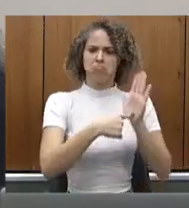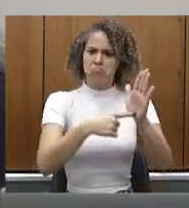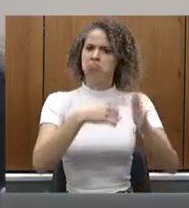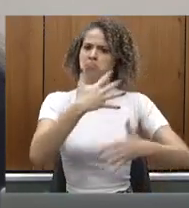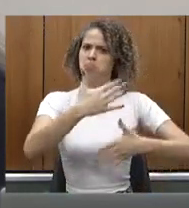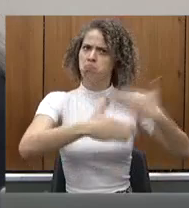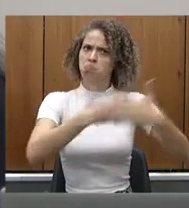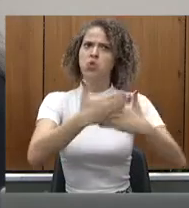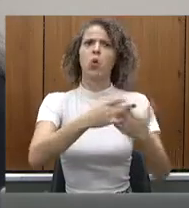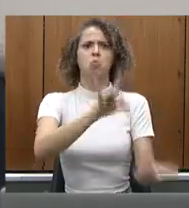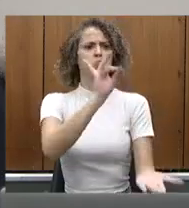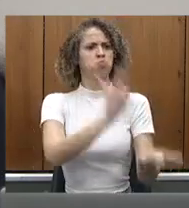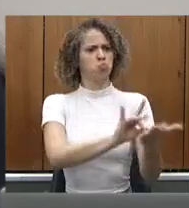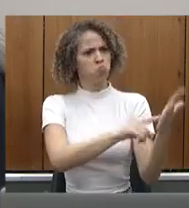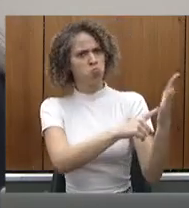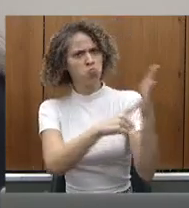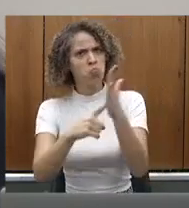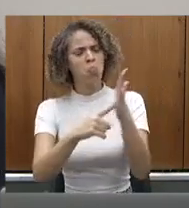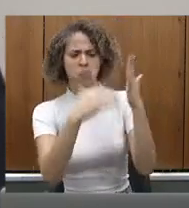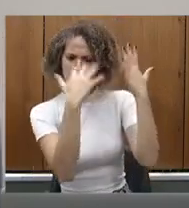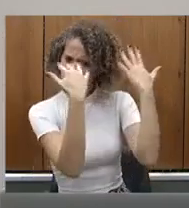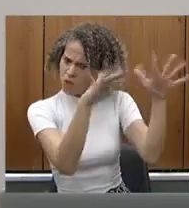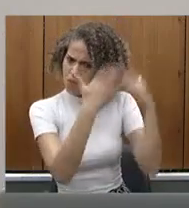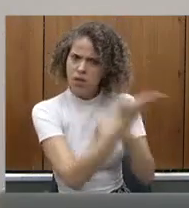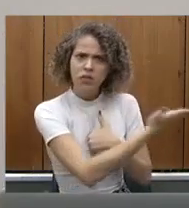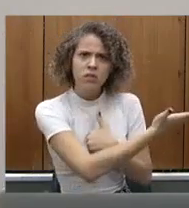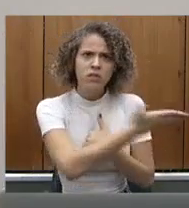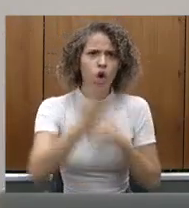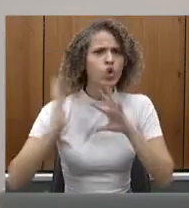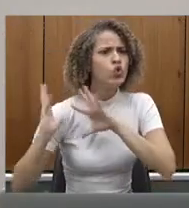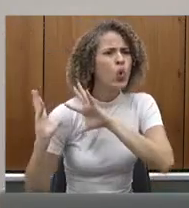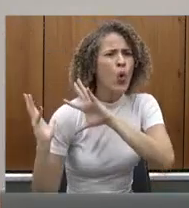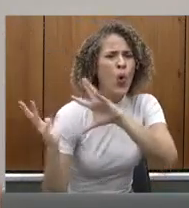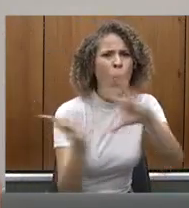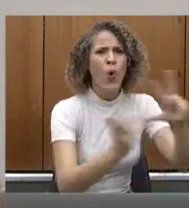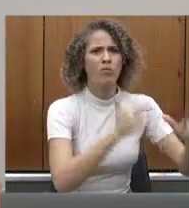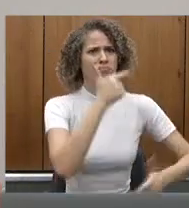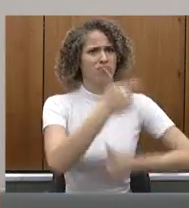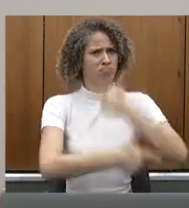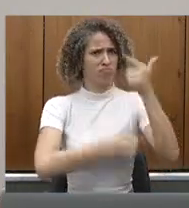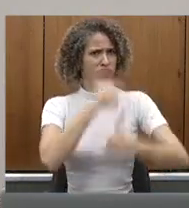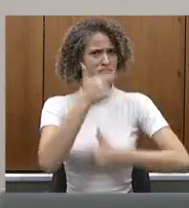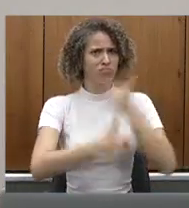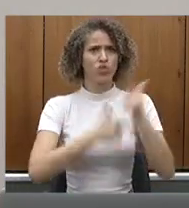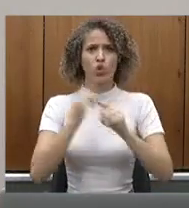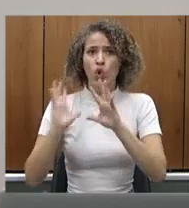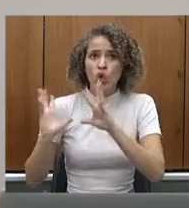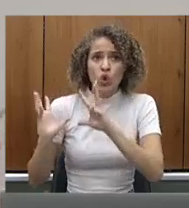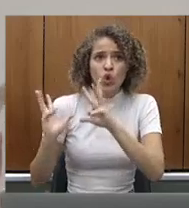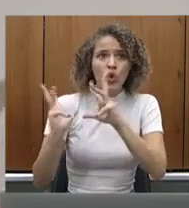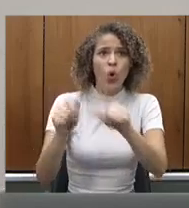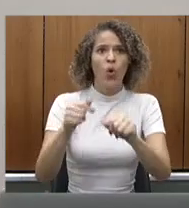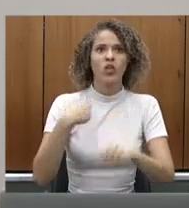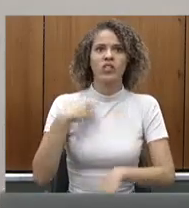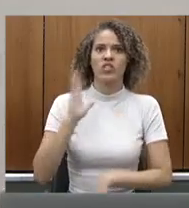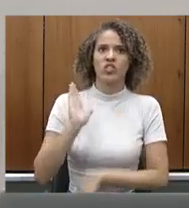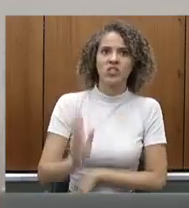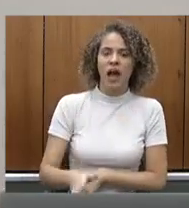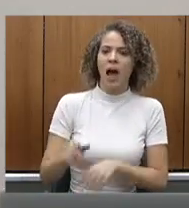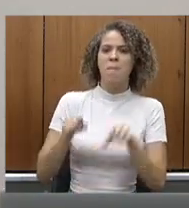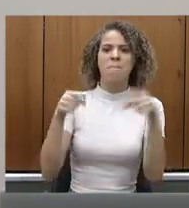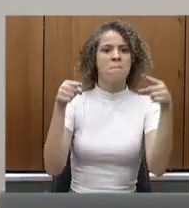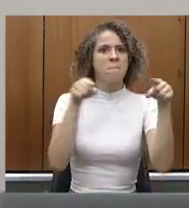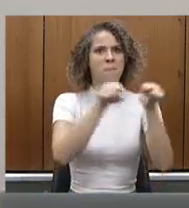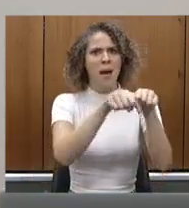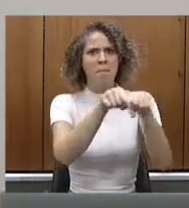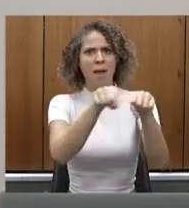ser realmente iniciadas. Parabéns por isso, parabéns pelo trabalho, parabéns por todo o tempo e toda a parceria que